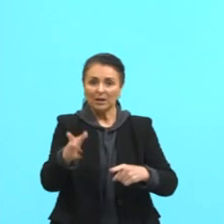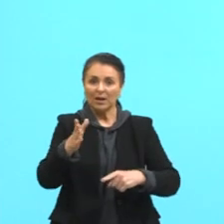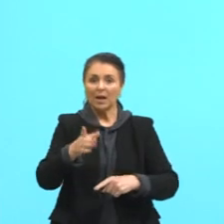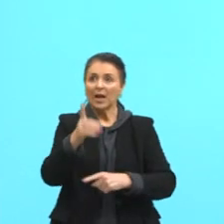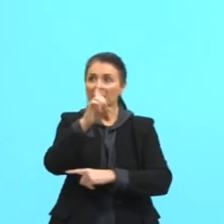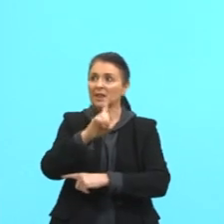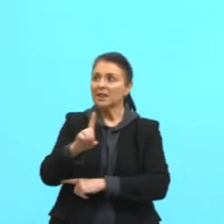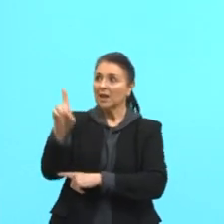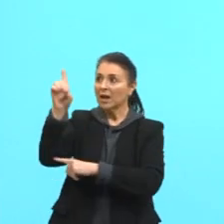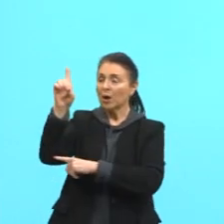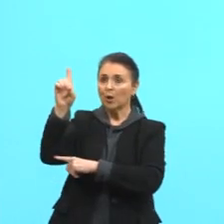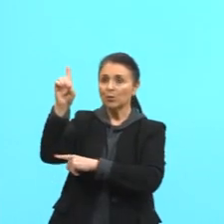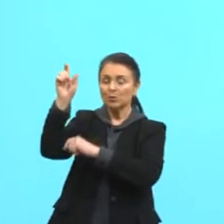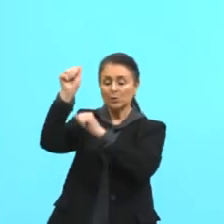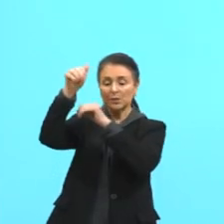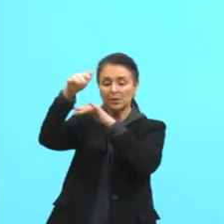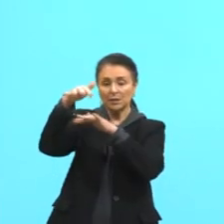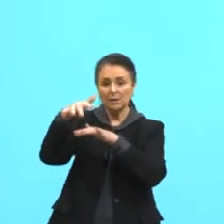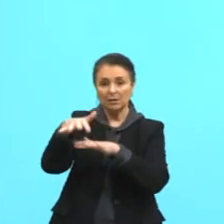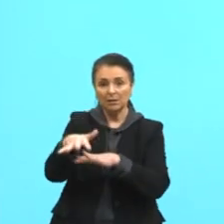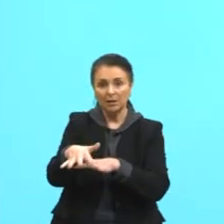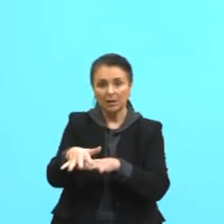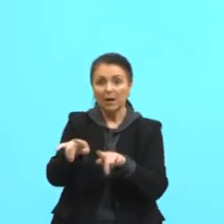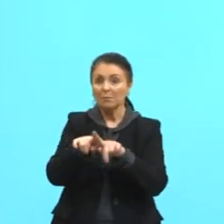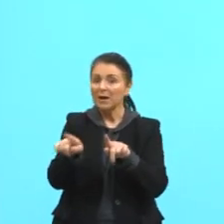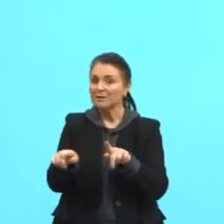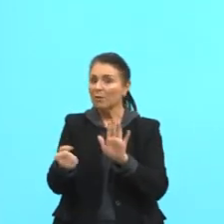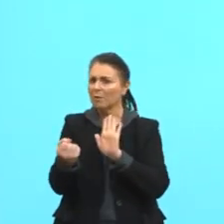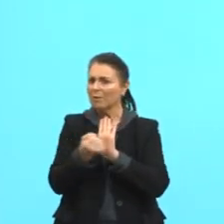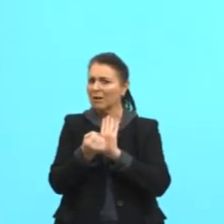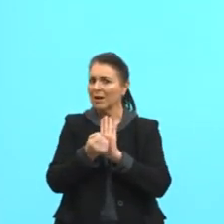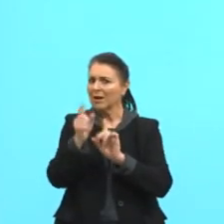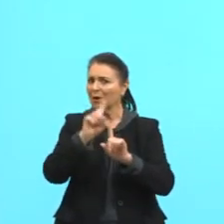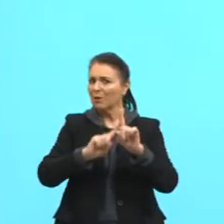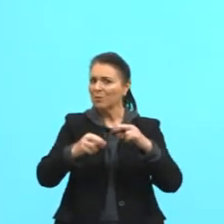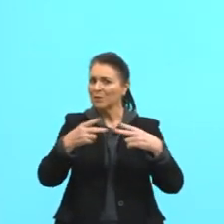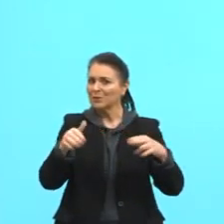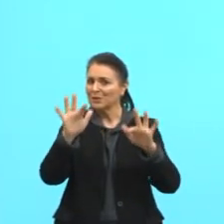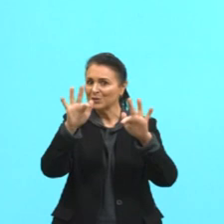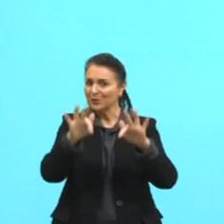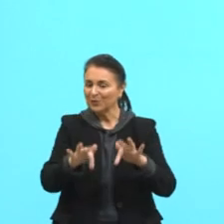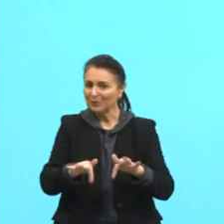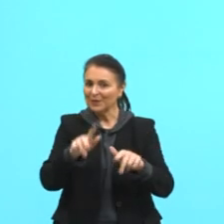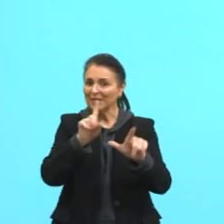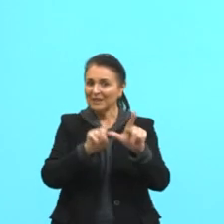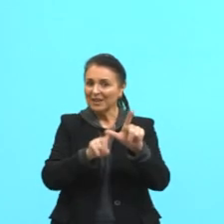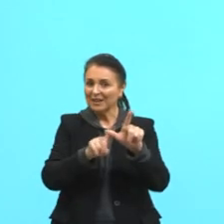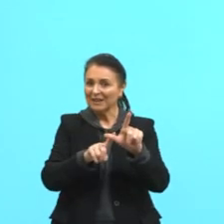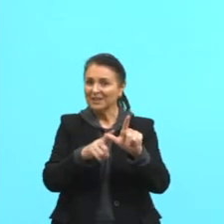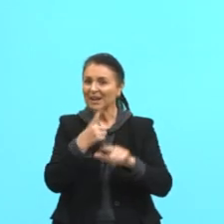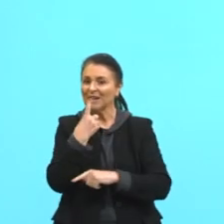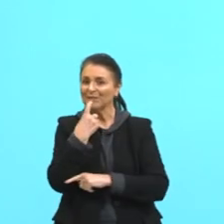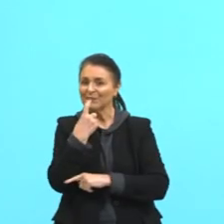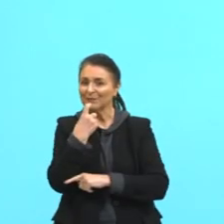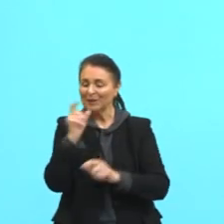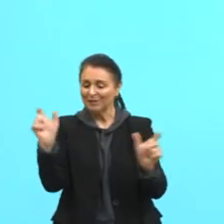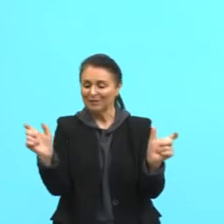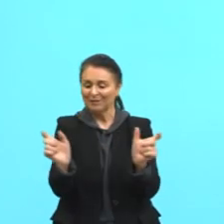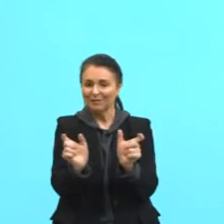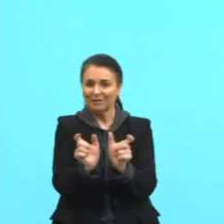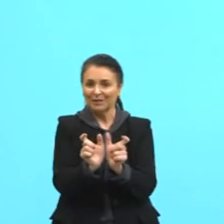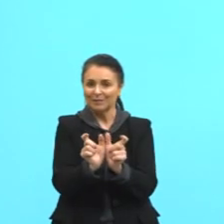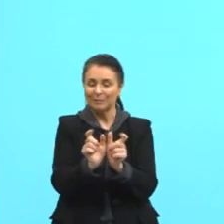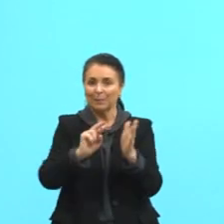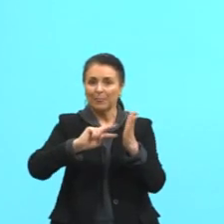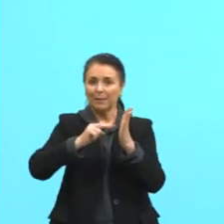pague do Chico Buarque, mas eu demarquei aqui no final, em vermelho, uma frase que nos diz